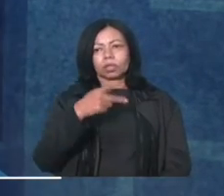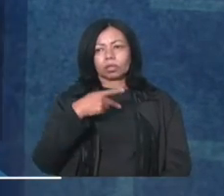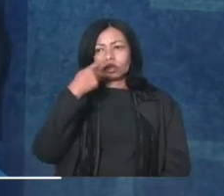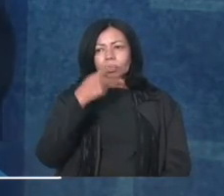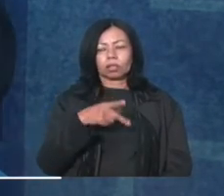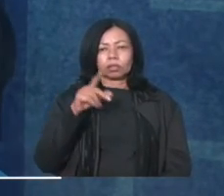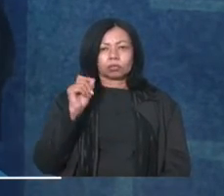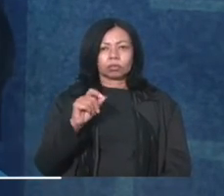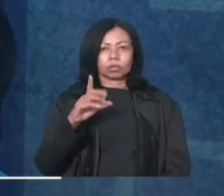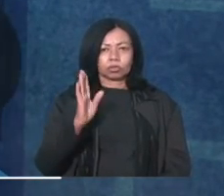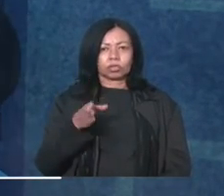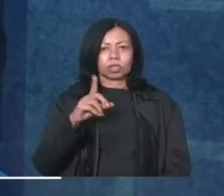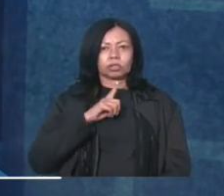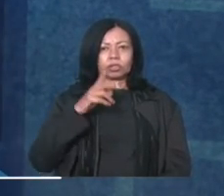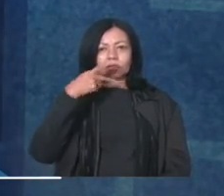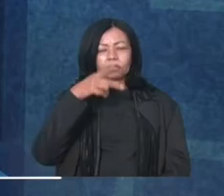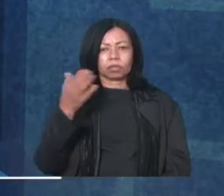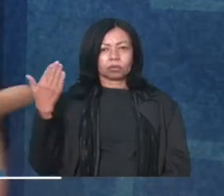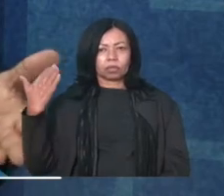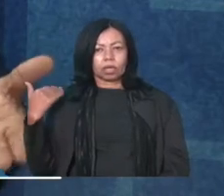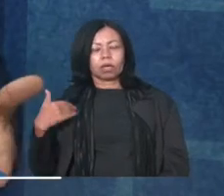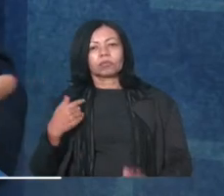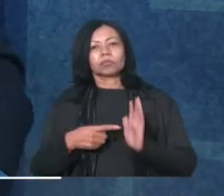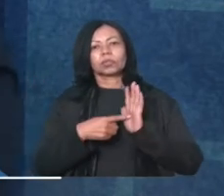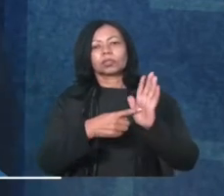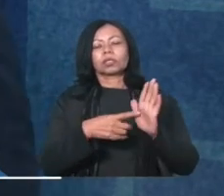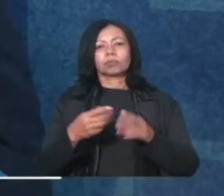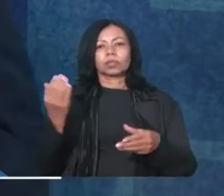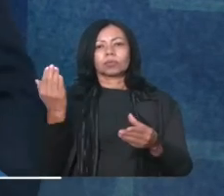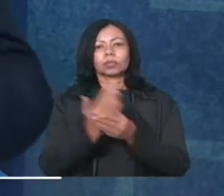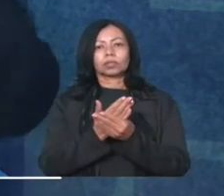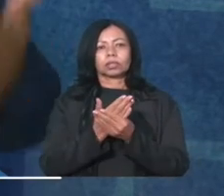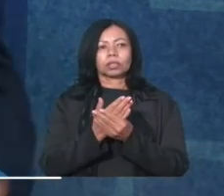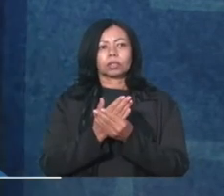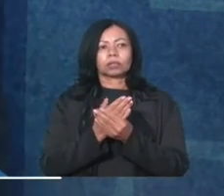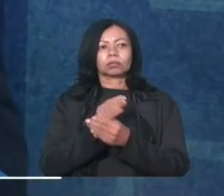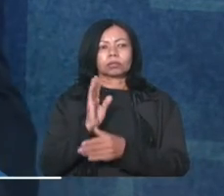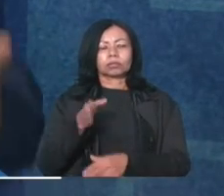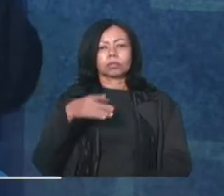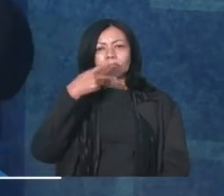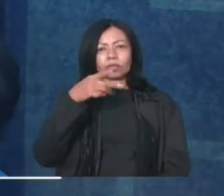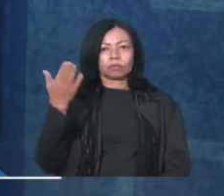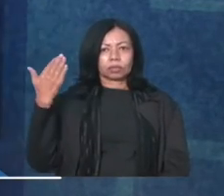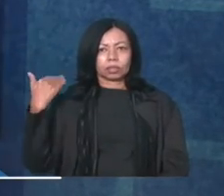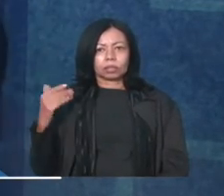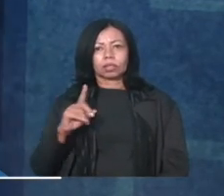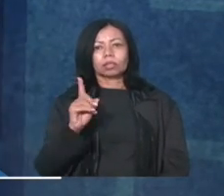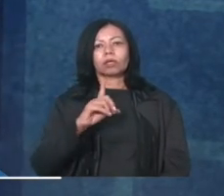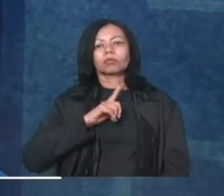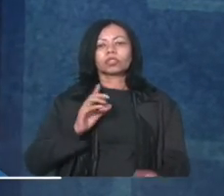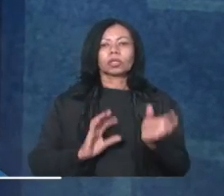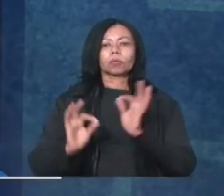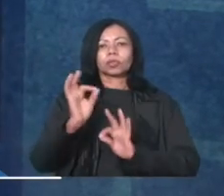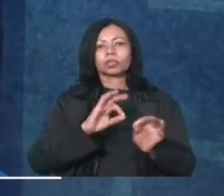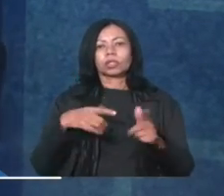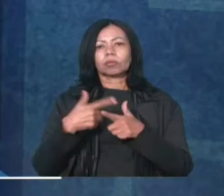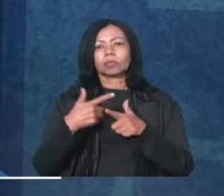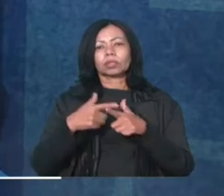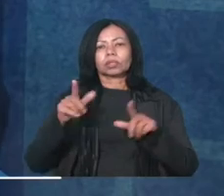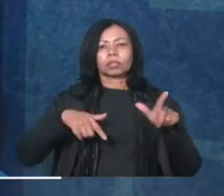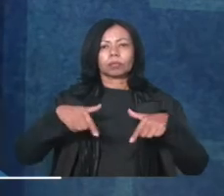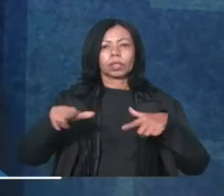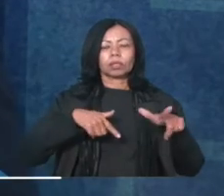reafirmando o que eu tinha falado lá e o que foi mostrado através do processo, e eu já falava lá atrás que não tinha projeto, até mesmo porque a gente